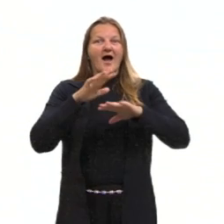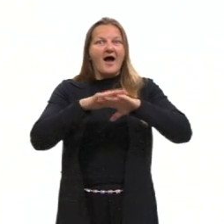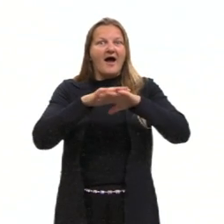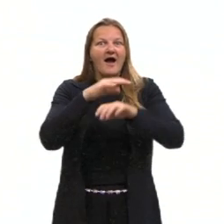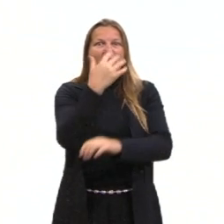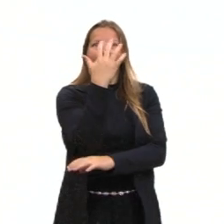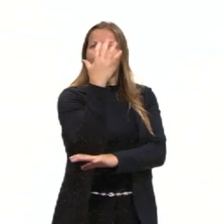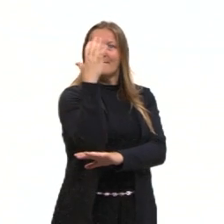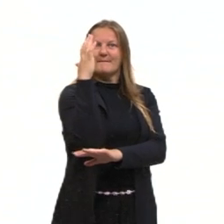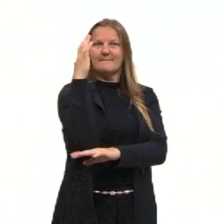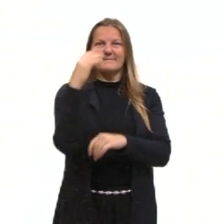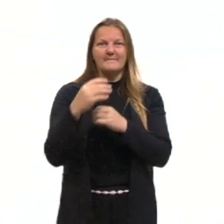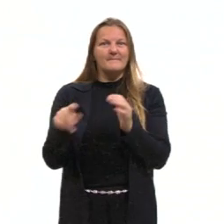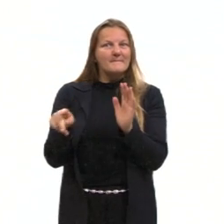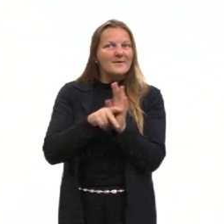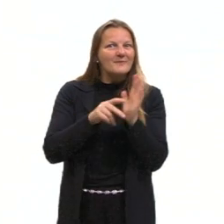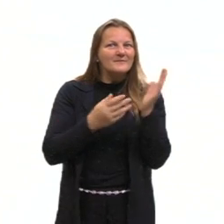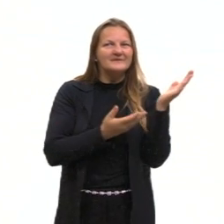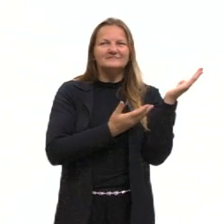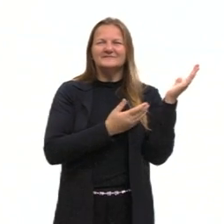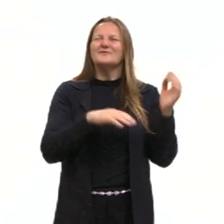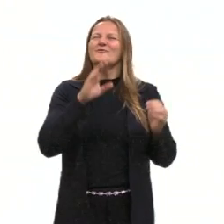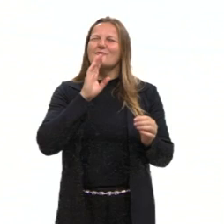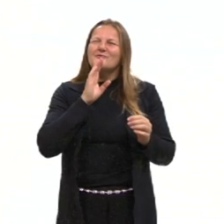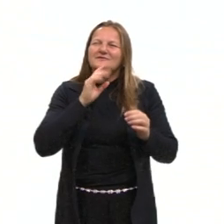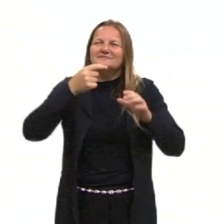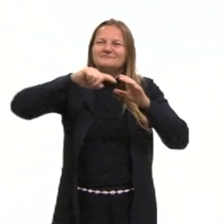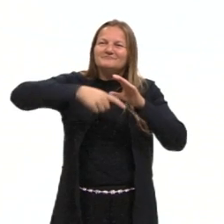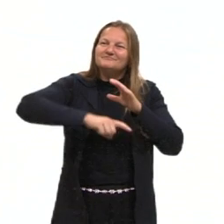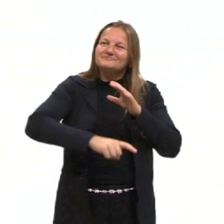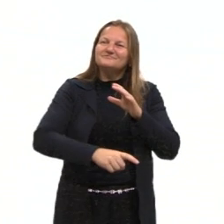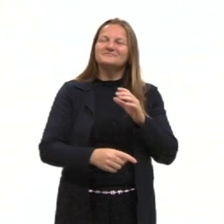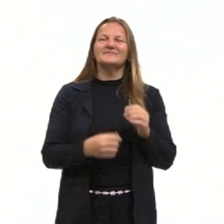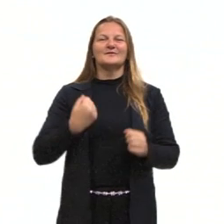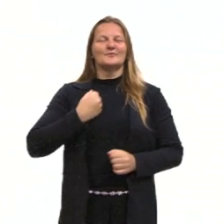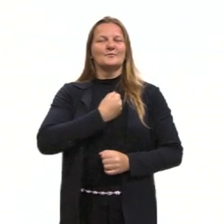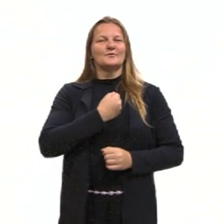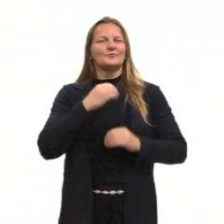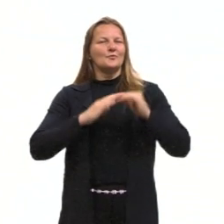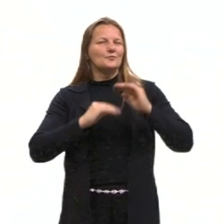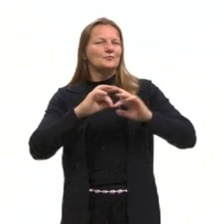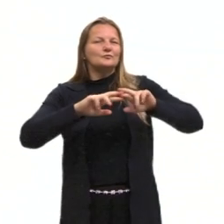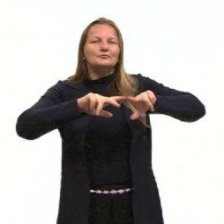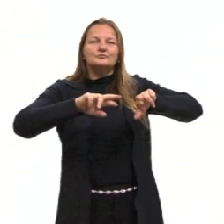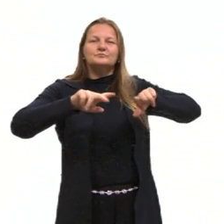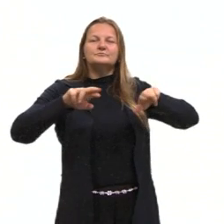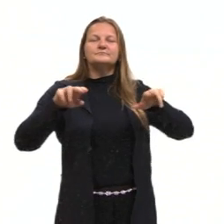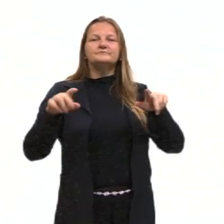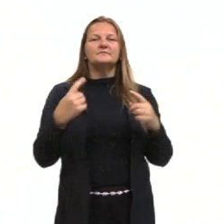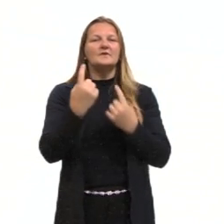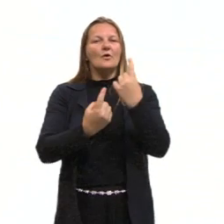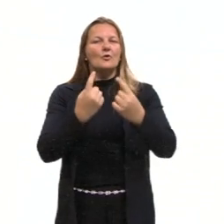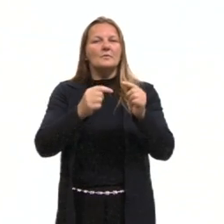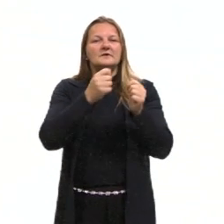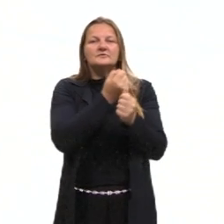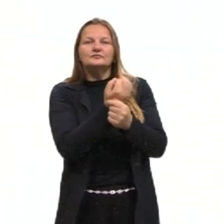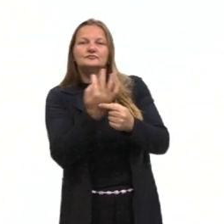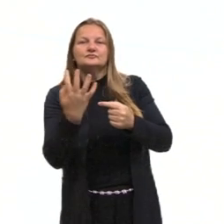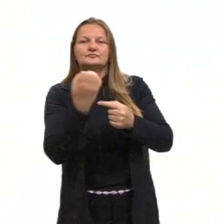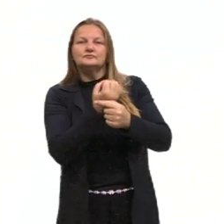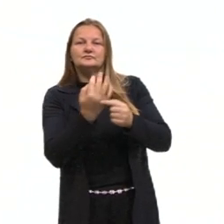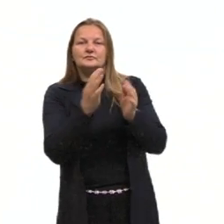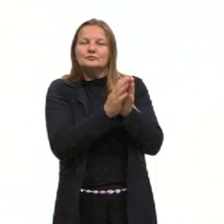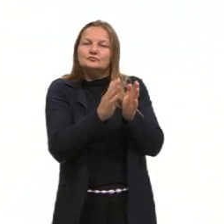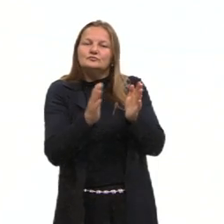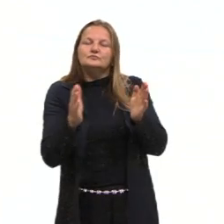Então nós vamos trabalhar os conhecimentos numéricos, operações, algumas sequências de números.